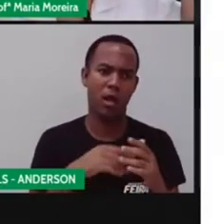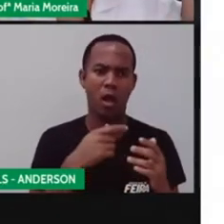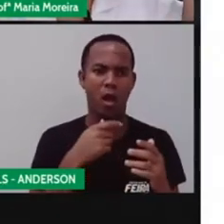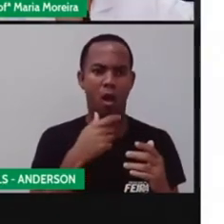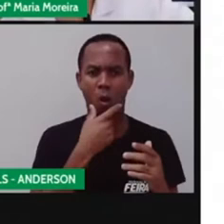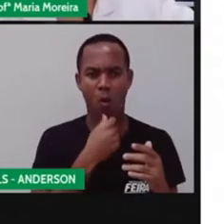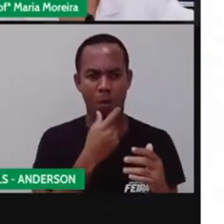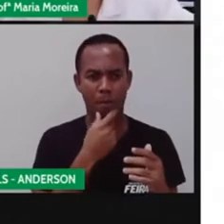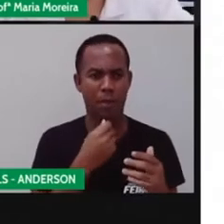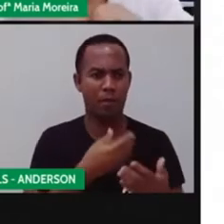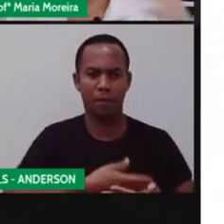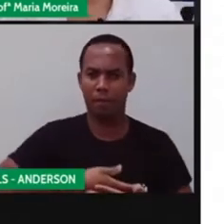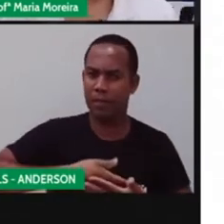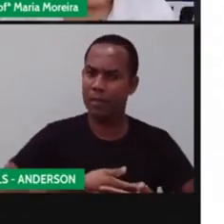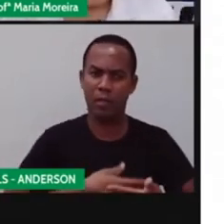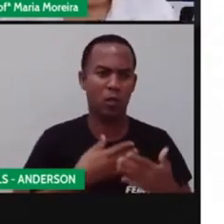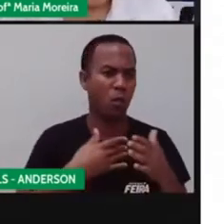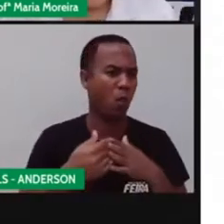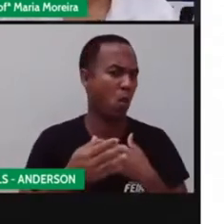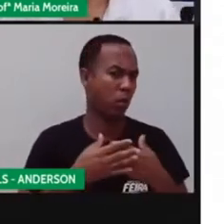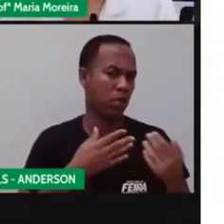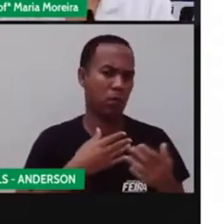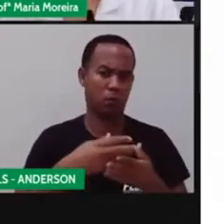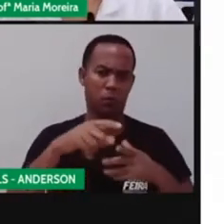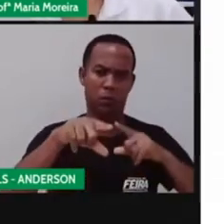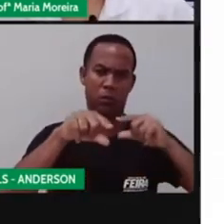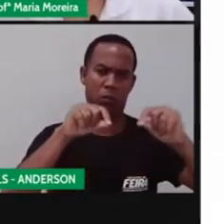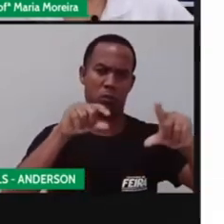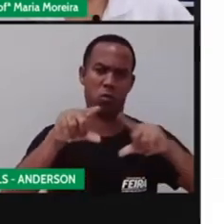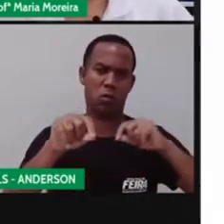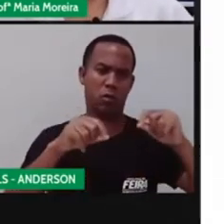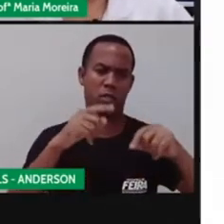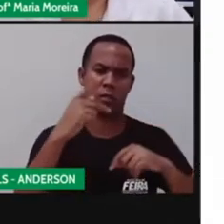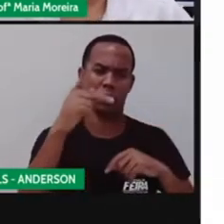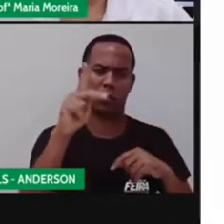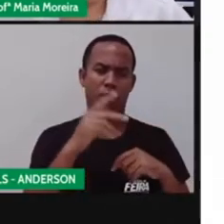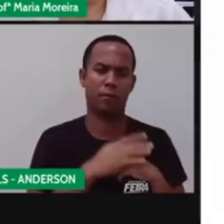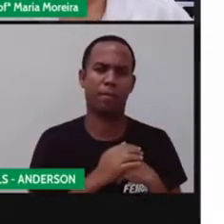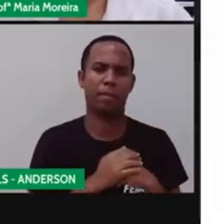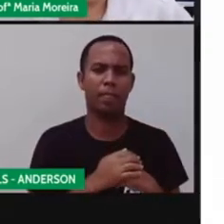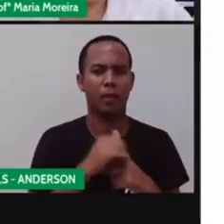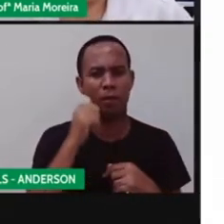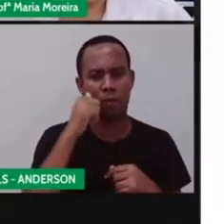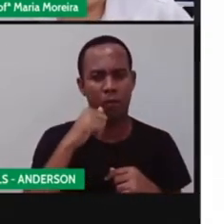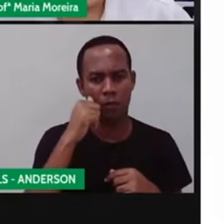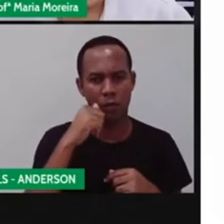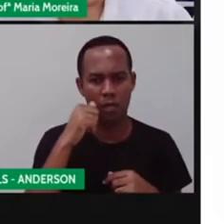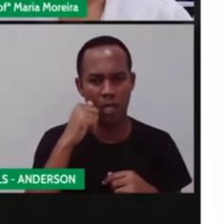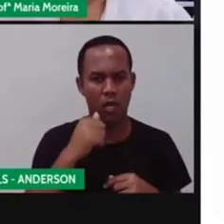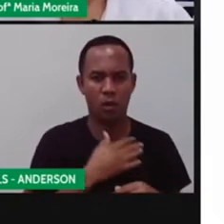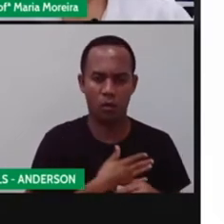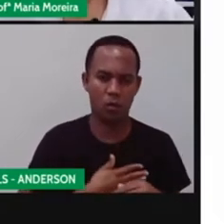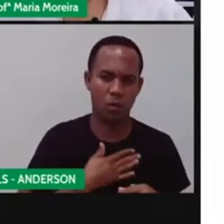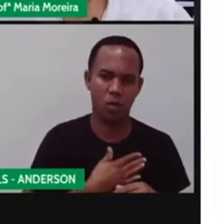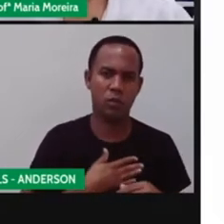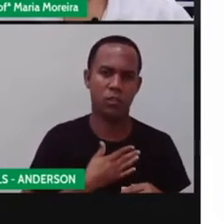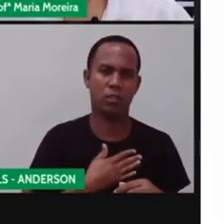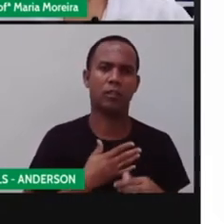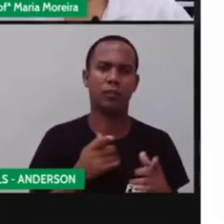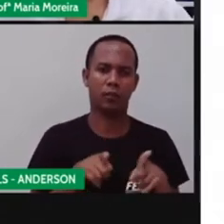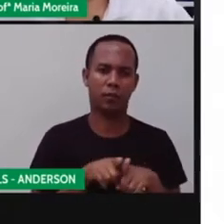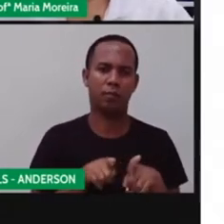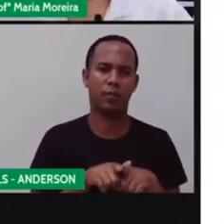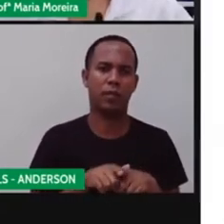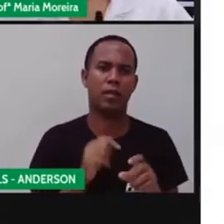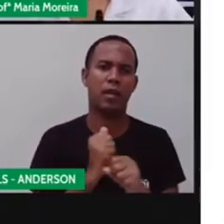brincar com a boneca, brinca. Cada um brinca com quem quiser, tá? Bom, unanimidade entre as meninas, as bonecas, né? Até 1930,